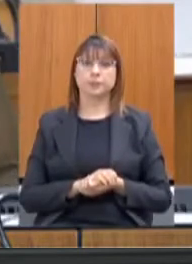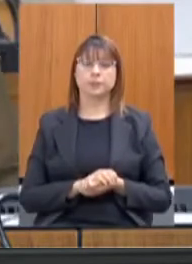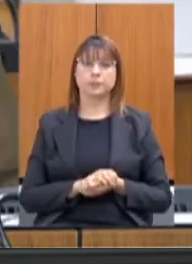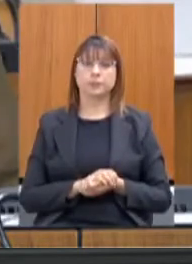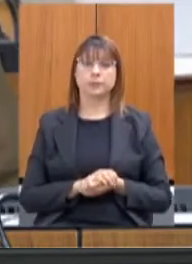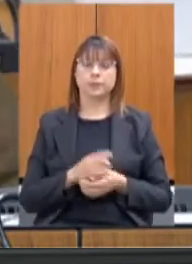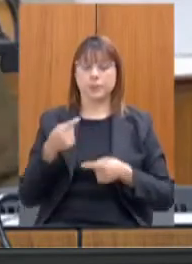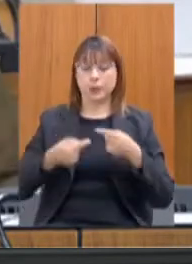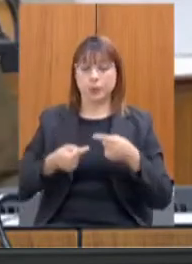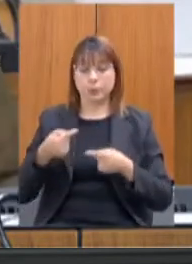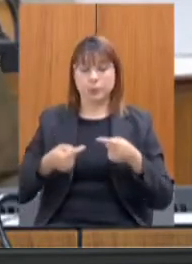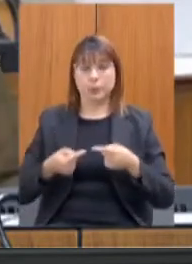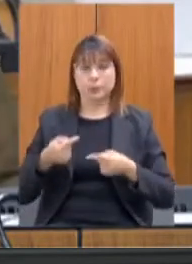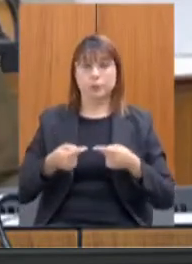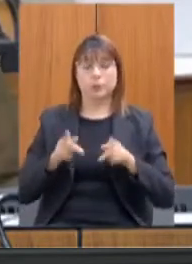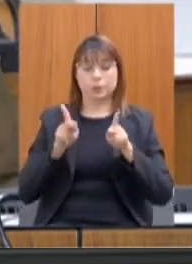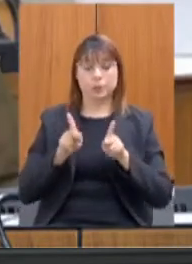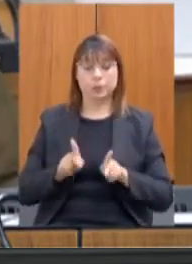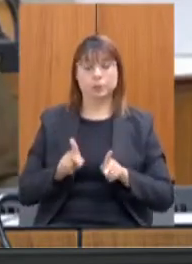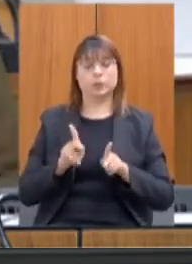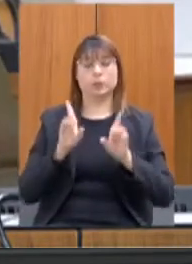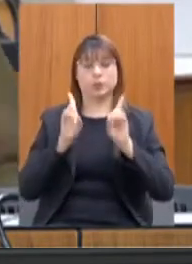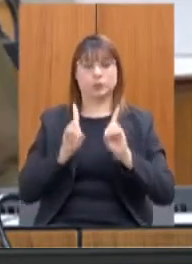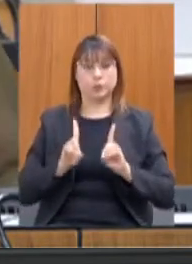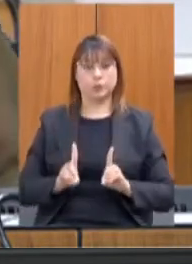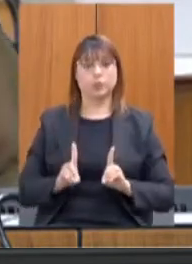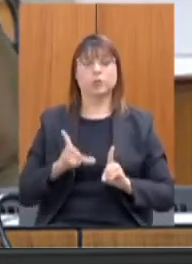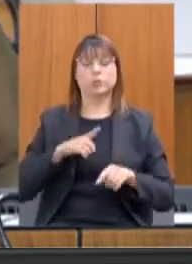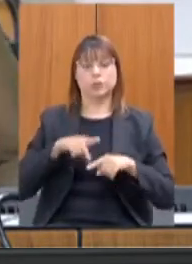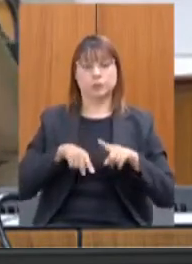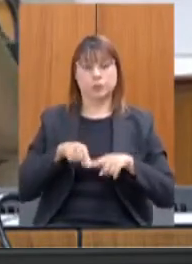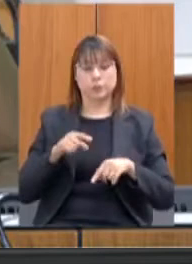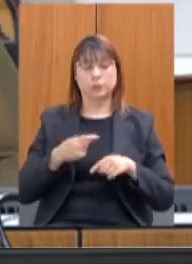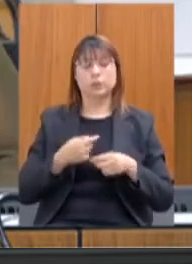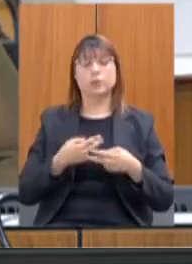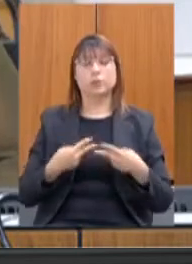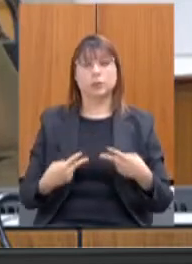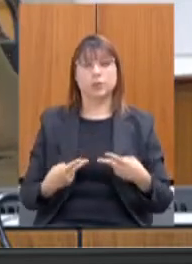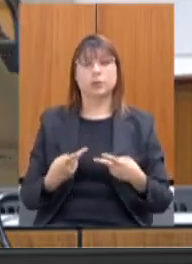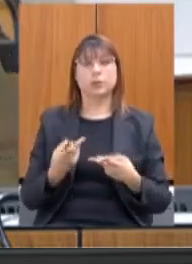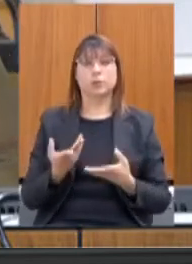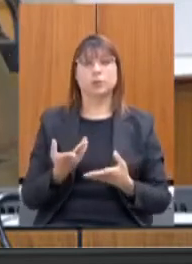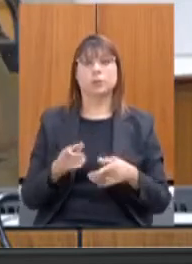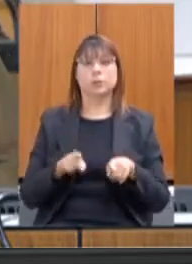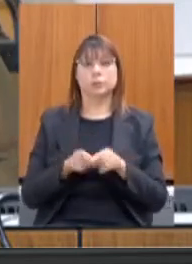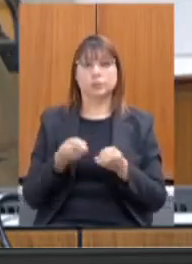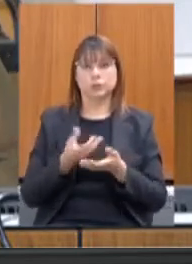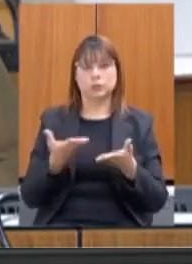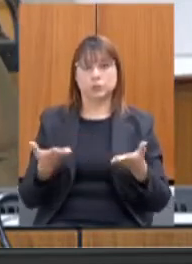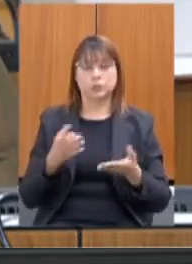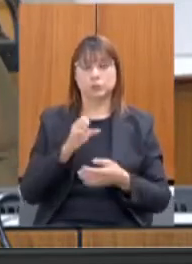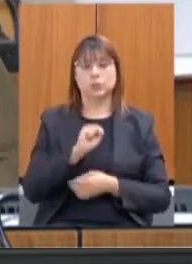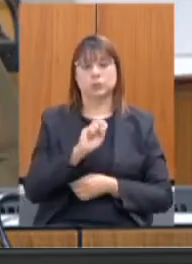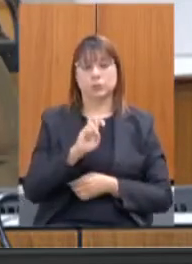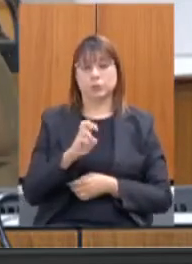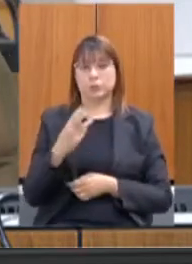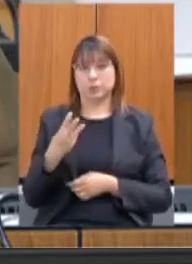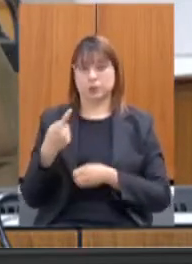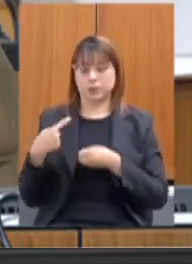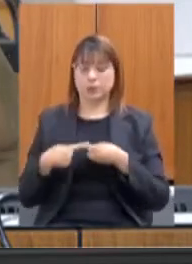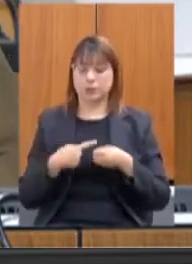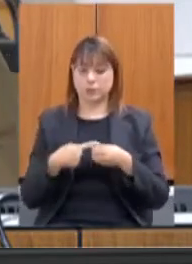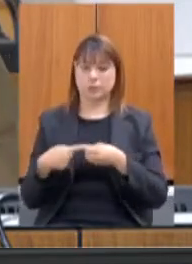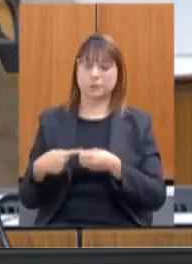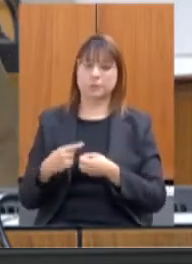Política com a pessoa com deficiência. Material de referência publicado e disponibilizado aos 853 municípios.